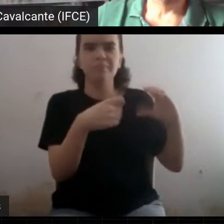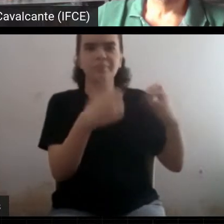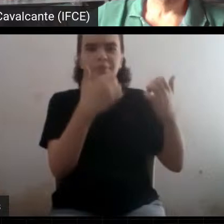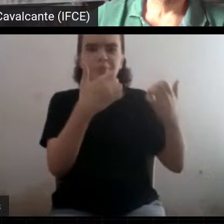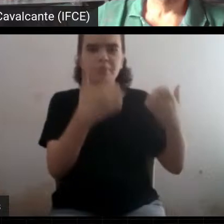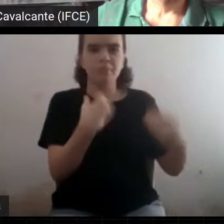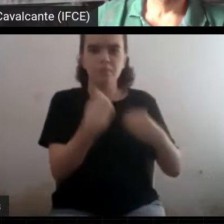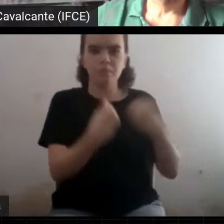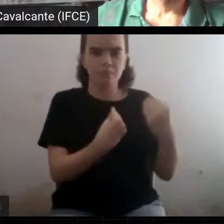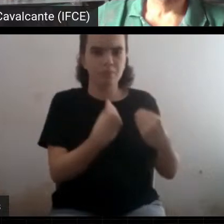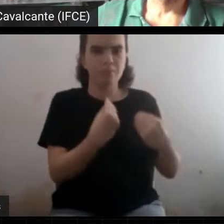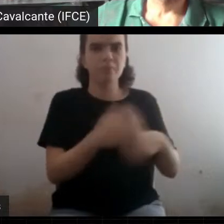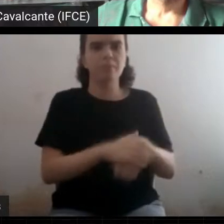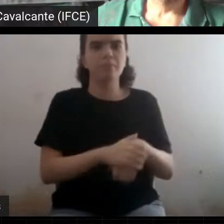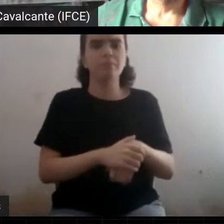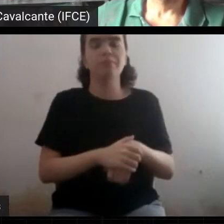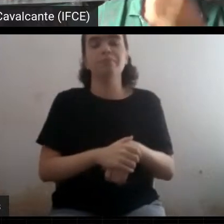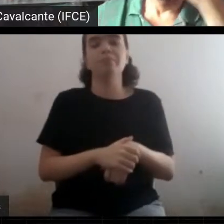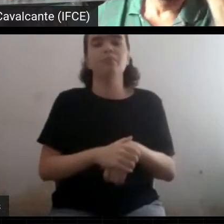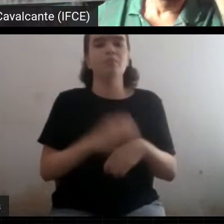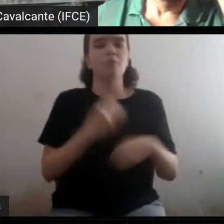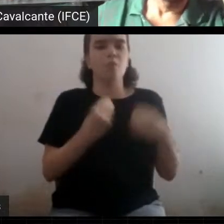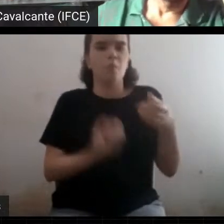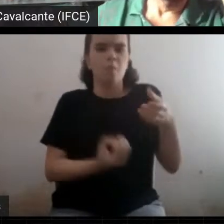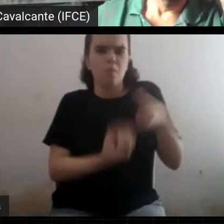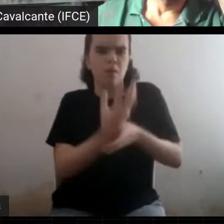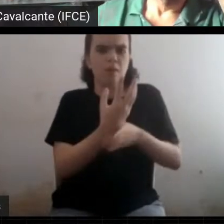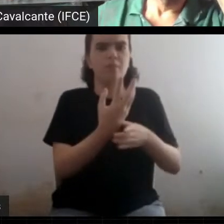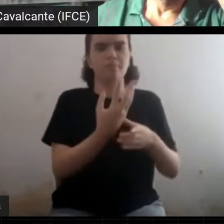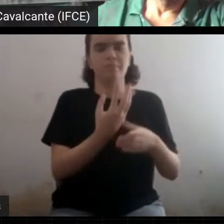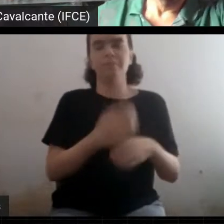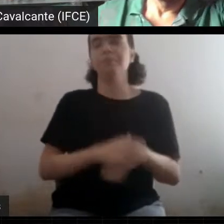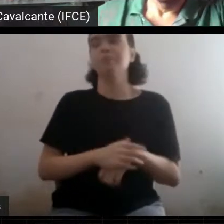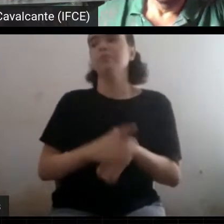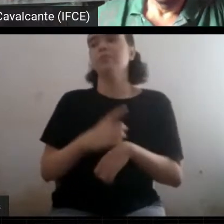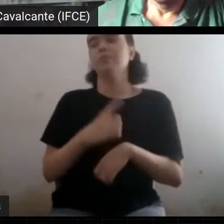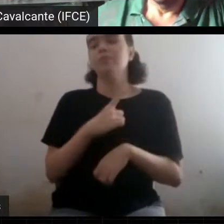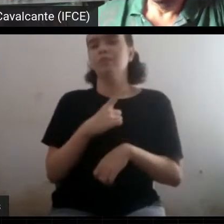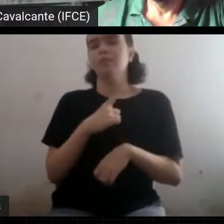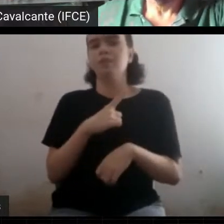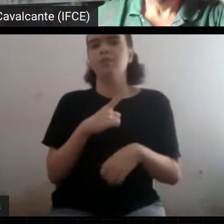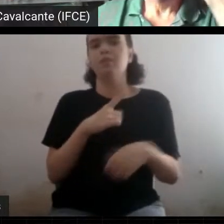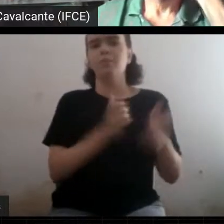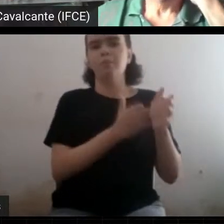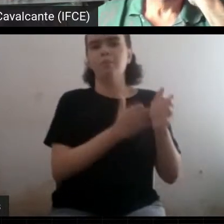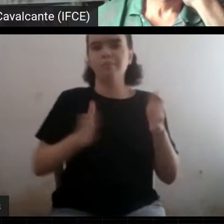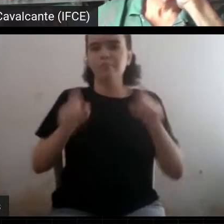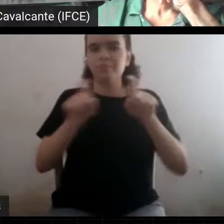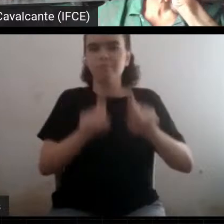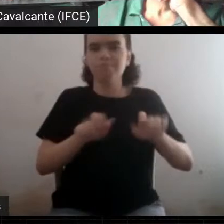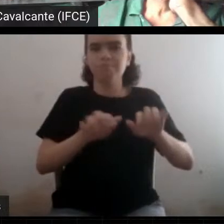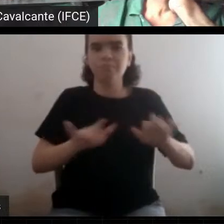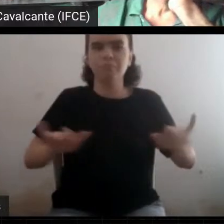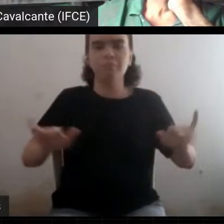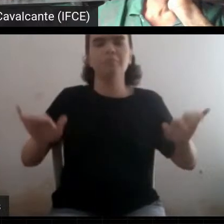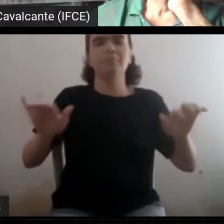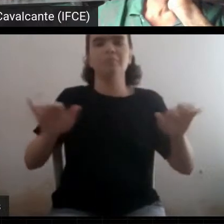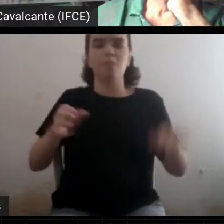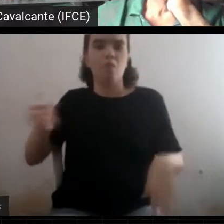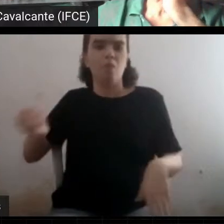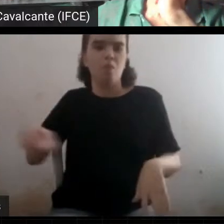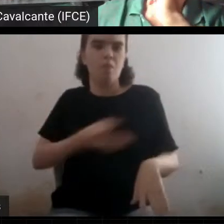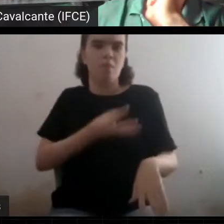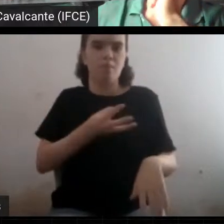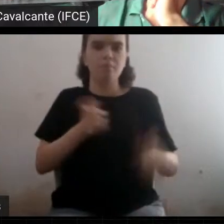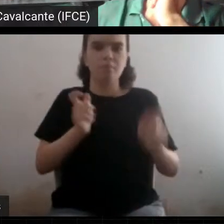são feitas em supercomputadores, em sistemas operacionais, que eles são específicos para poder aproveitar toda a capacidade